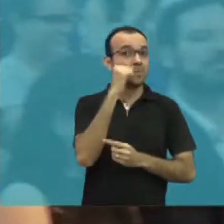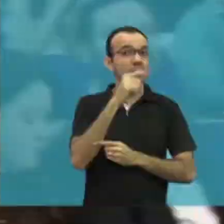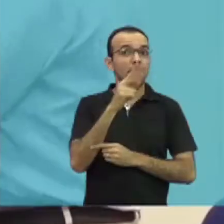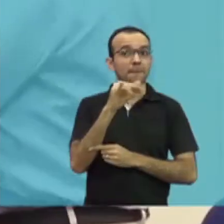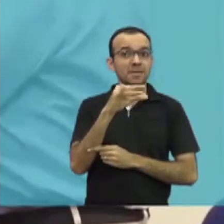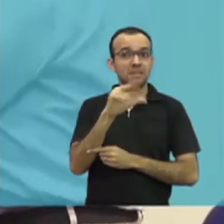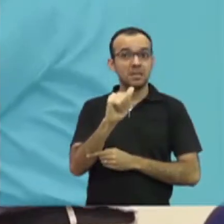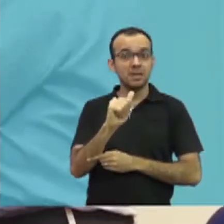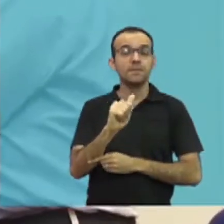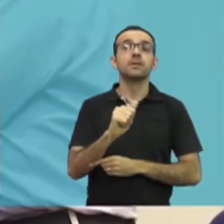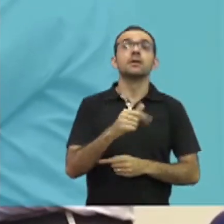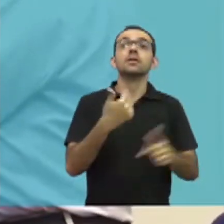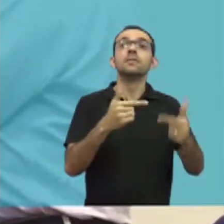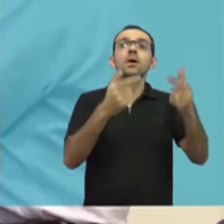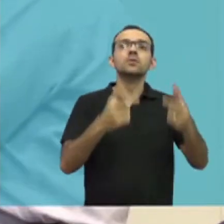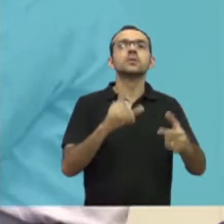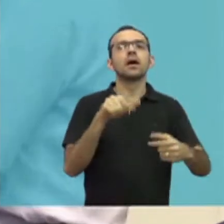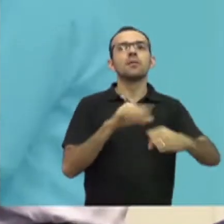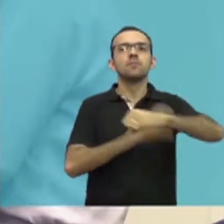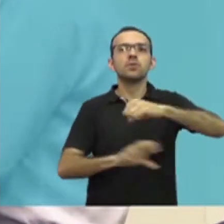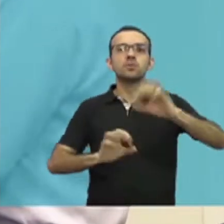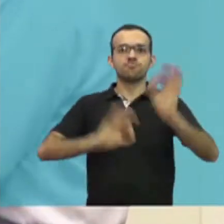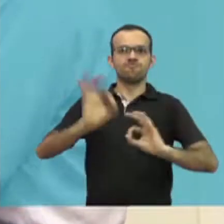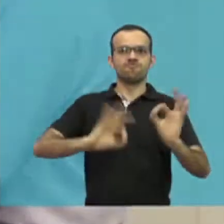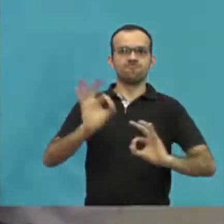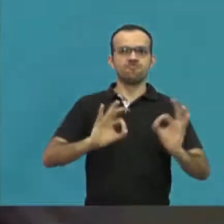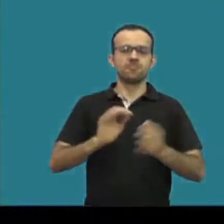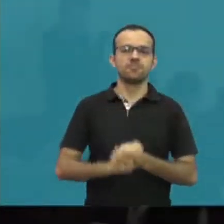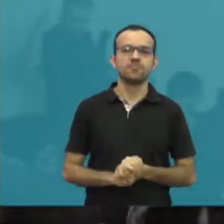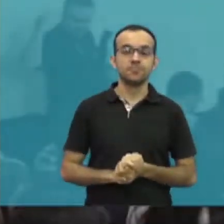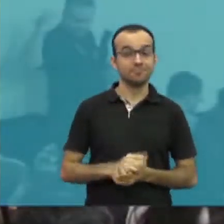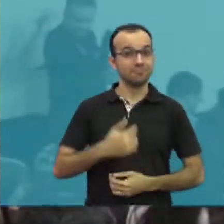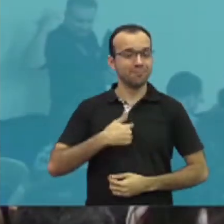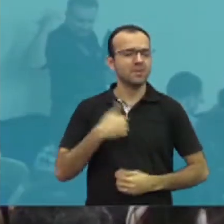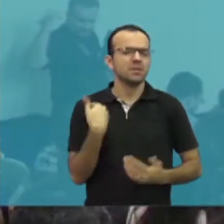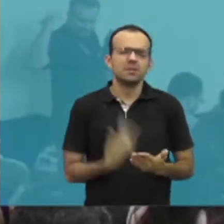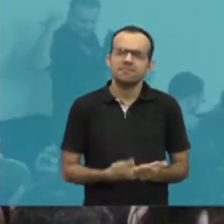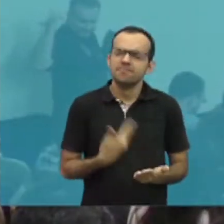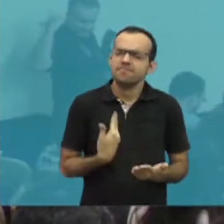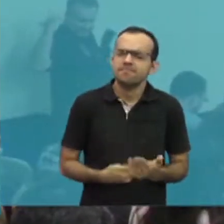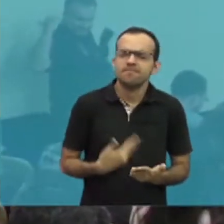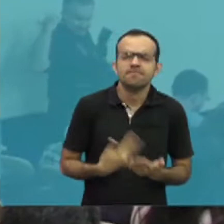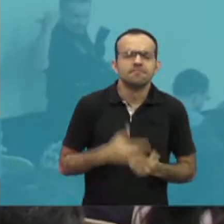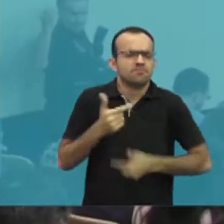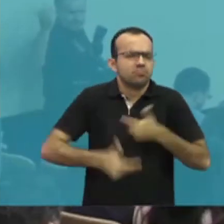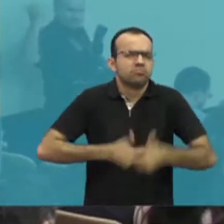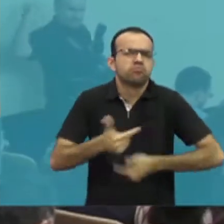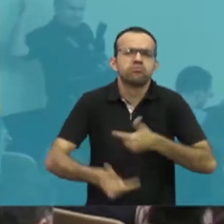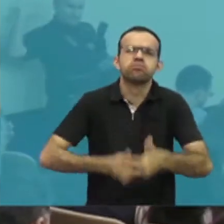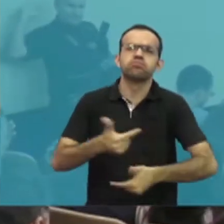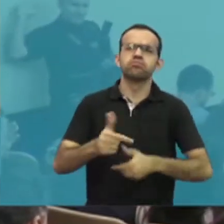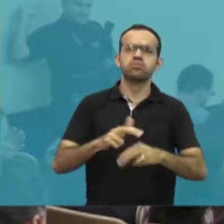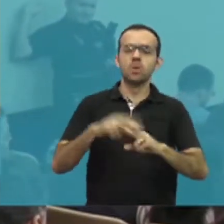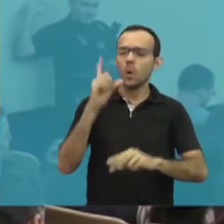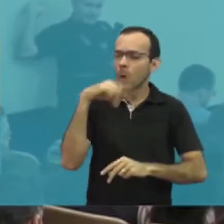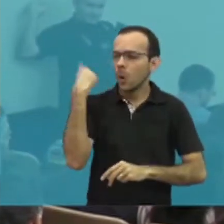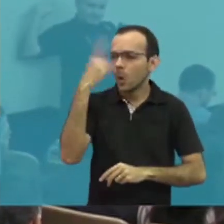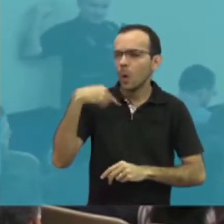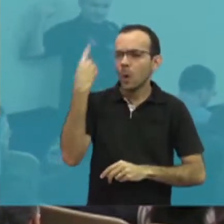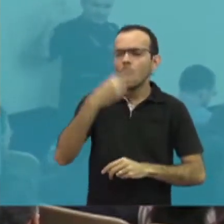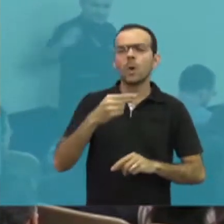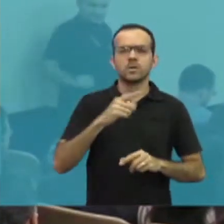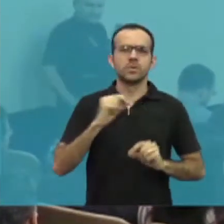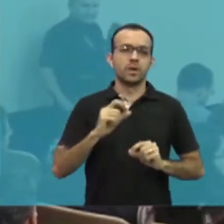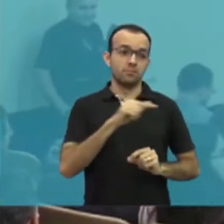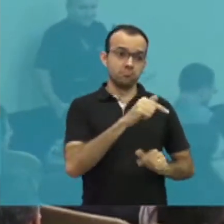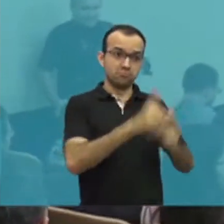Priscila foi aprovada para trabalhar na pró-reitoria de planejamento. Nós estudamos muito para esse momento, são horas dedicadas